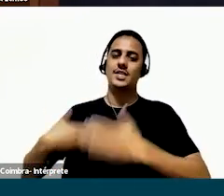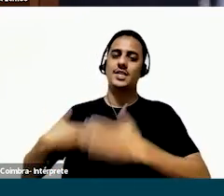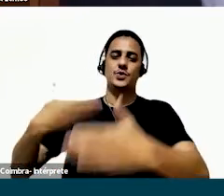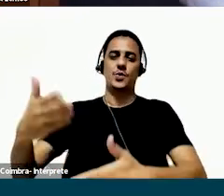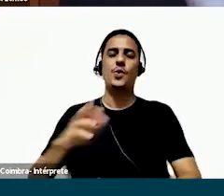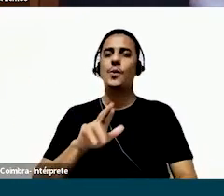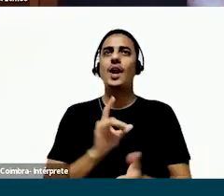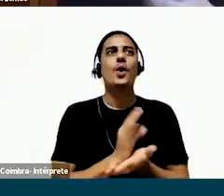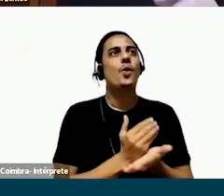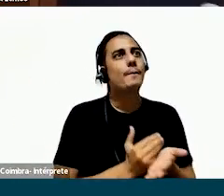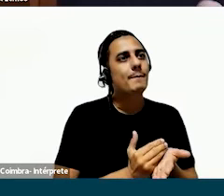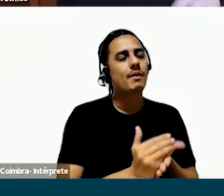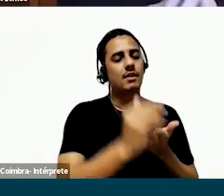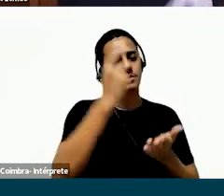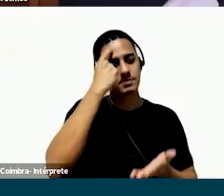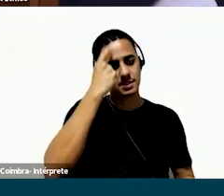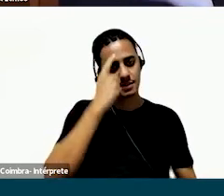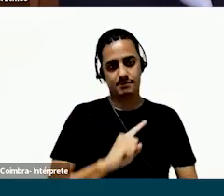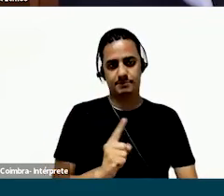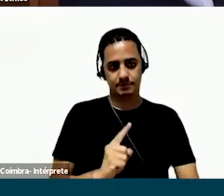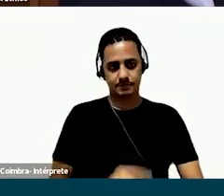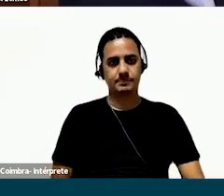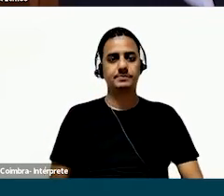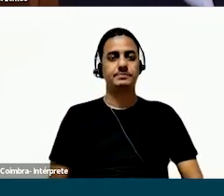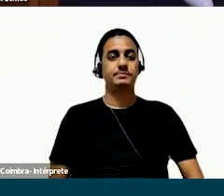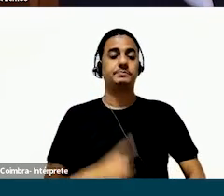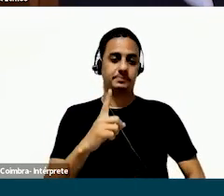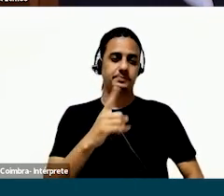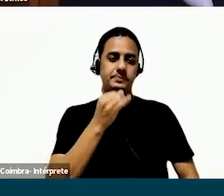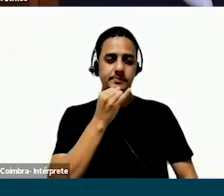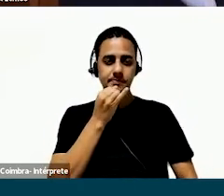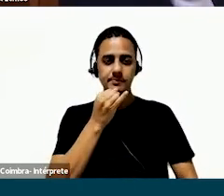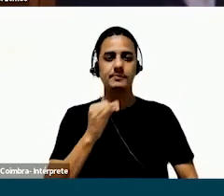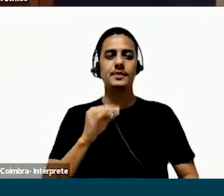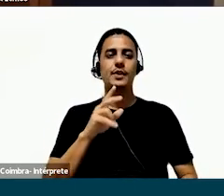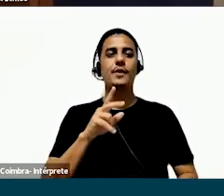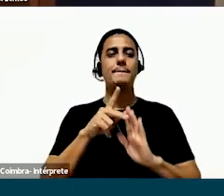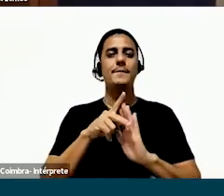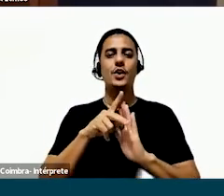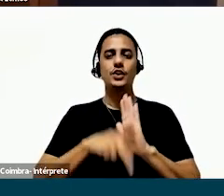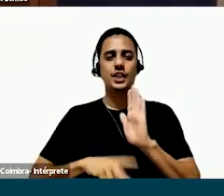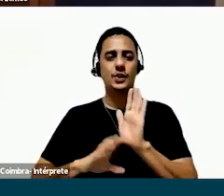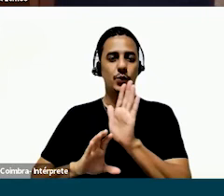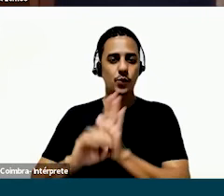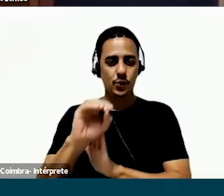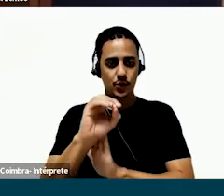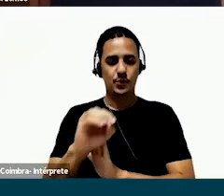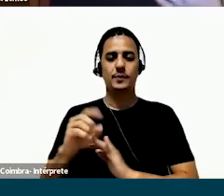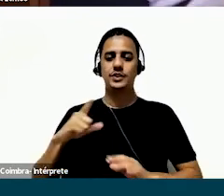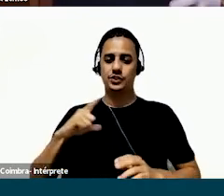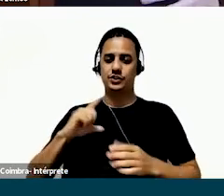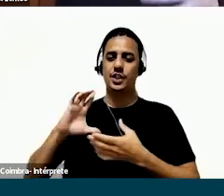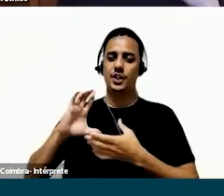avançados, né, mais do que esse momento tão inicial como foi MindLab. E aí, o primeiro que eu vou falar é o projeto de Google,